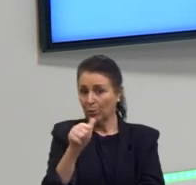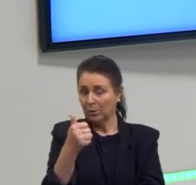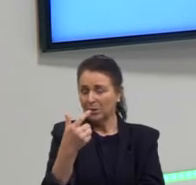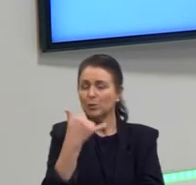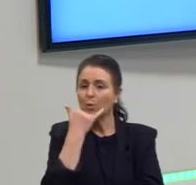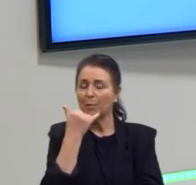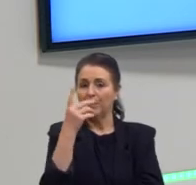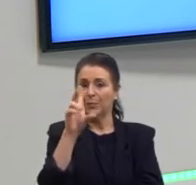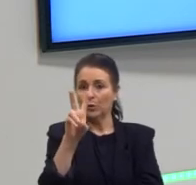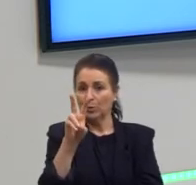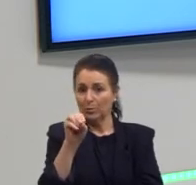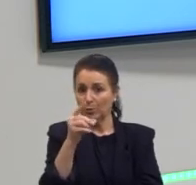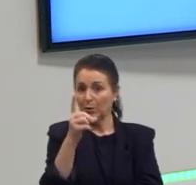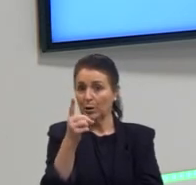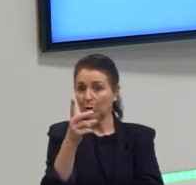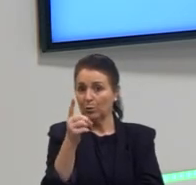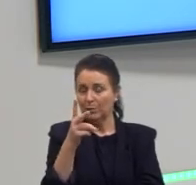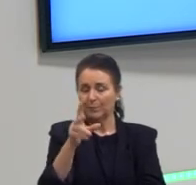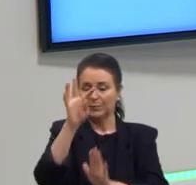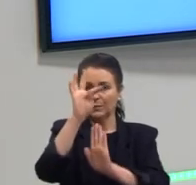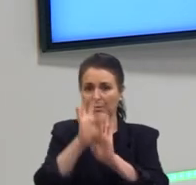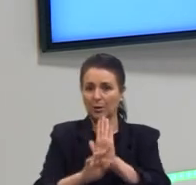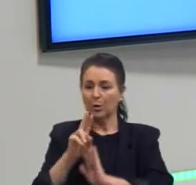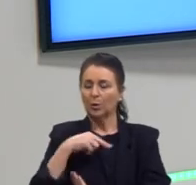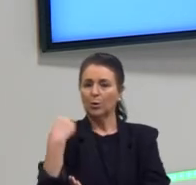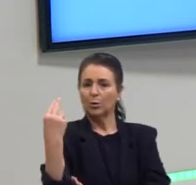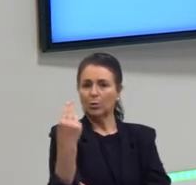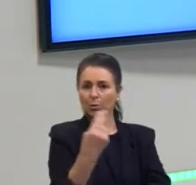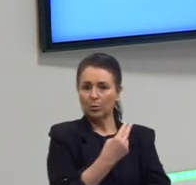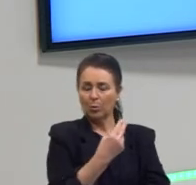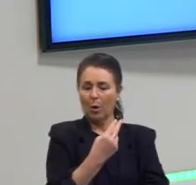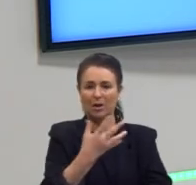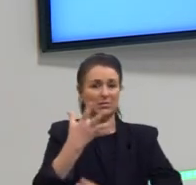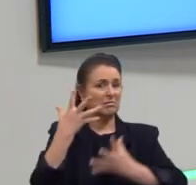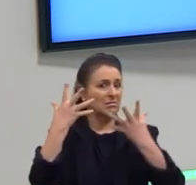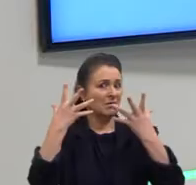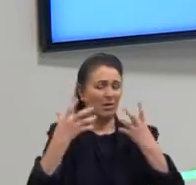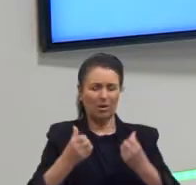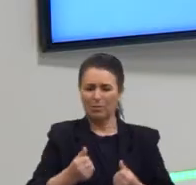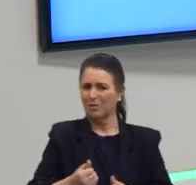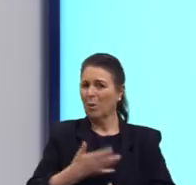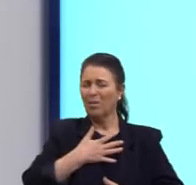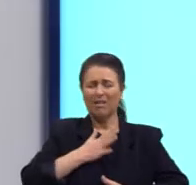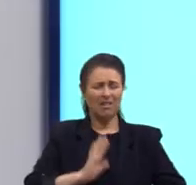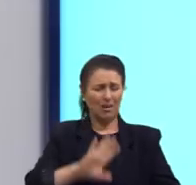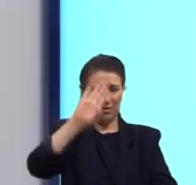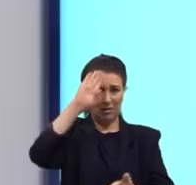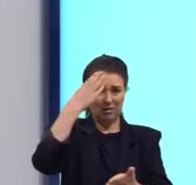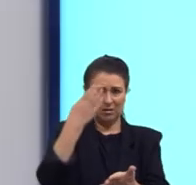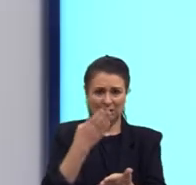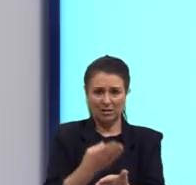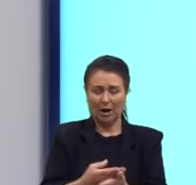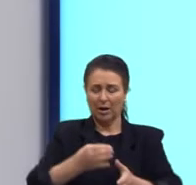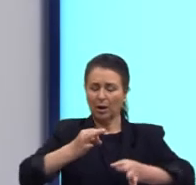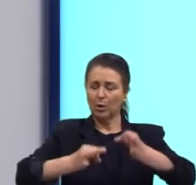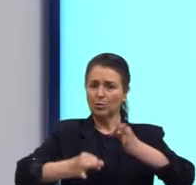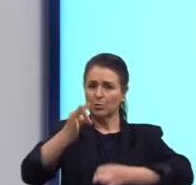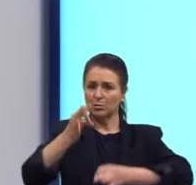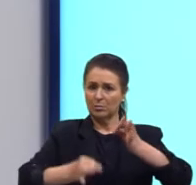vou ler o texto para vocês. Nós nos recusamos a acreditar que o banco da justiça é falível.